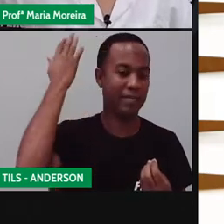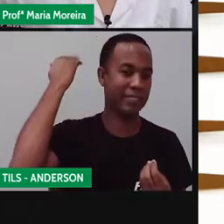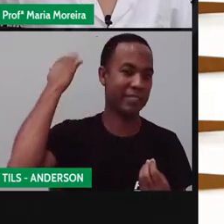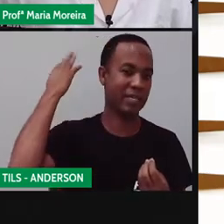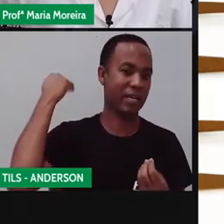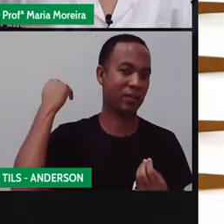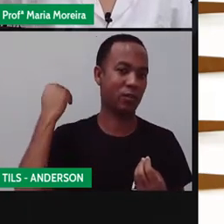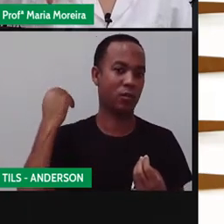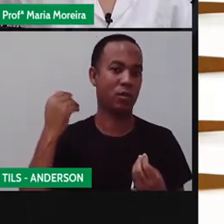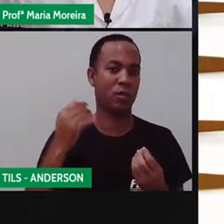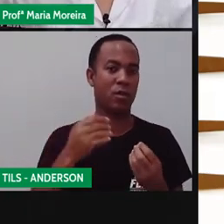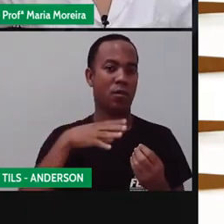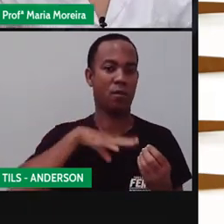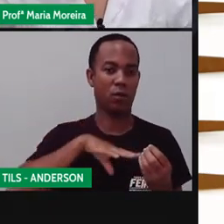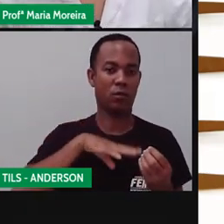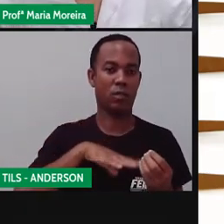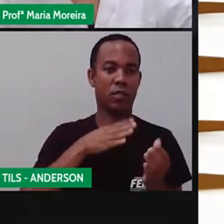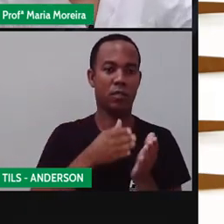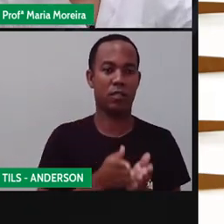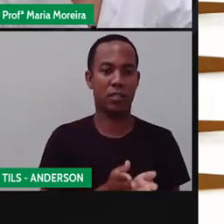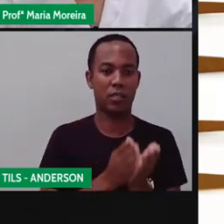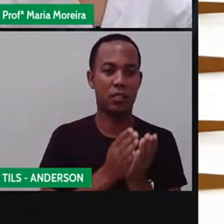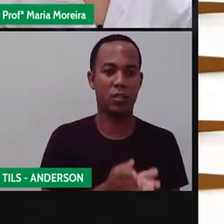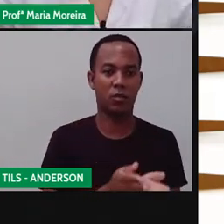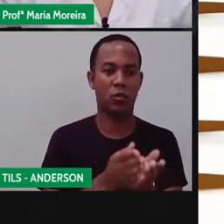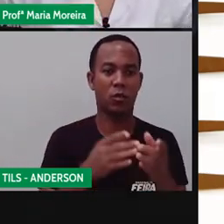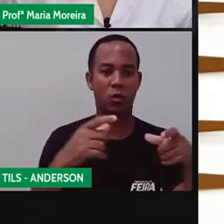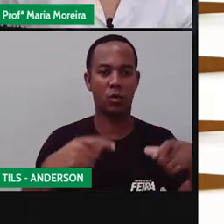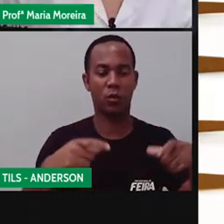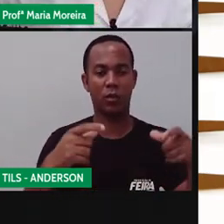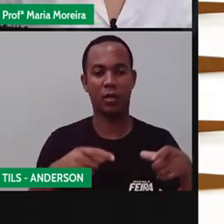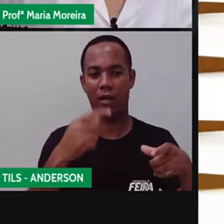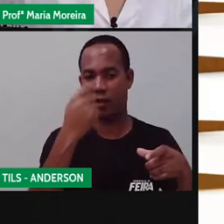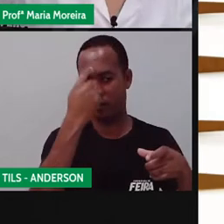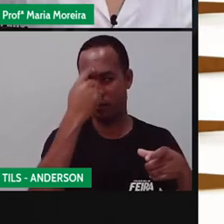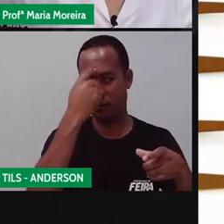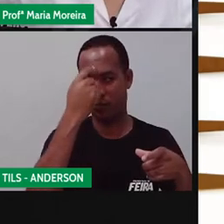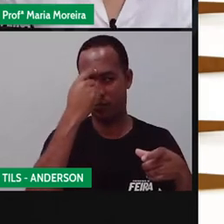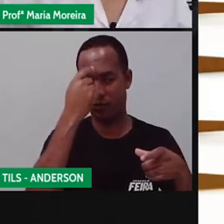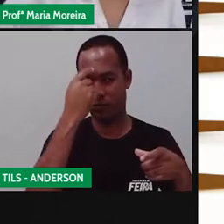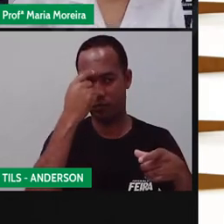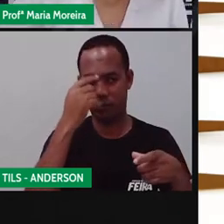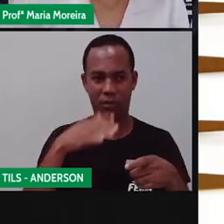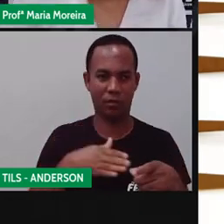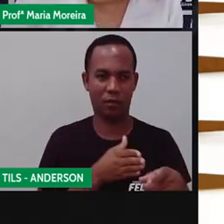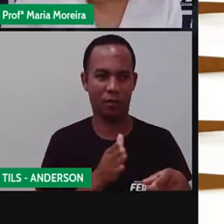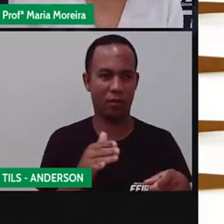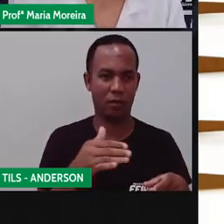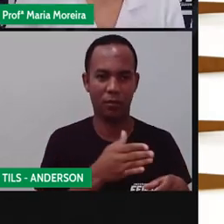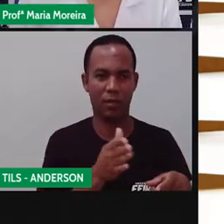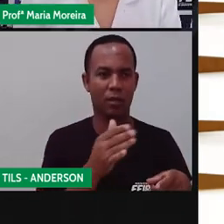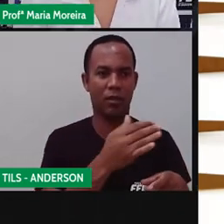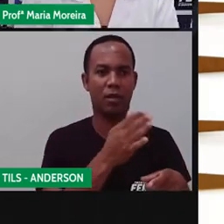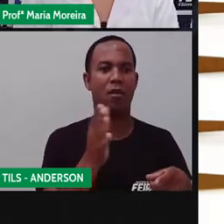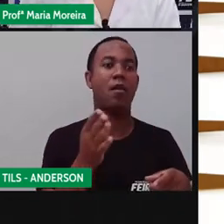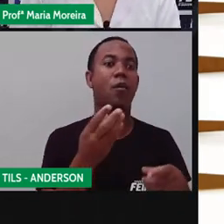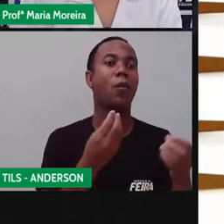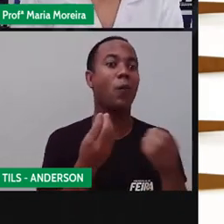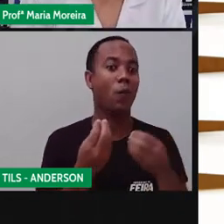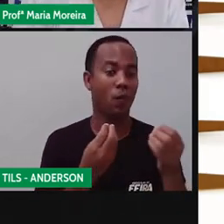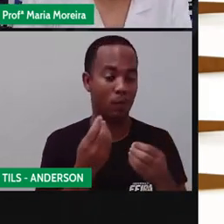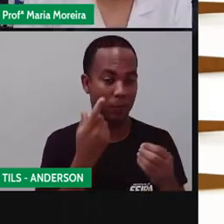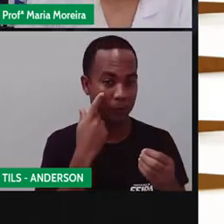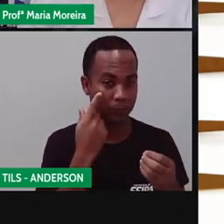para as Índias. E que aí veio aquela tempestade. E que o Bahia, a se perdeu e veio parar aqui. Pronto.